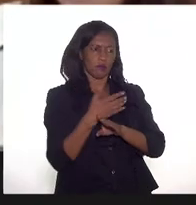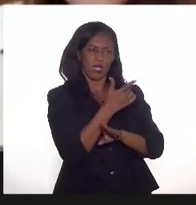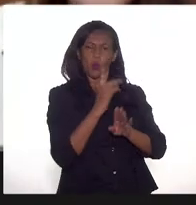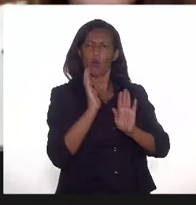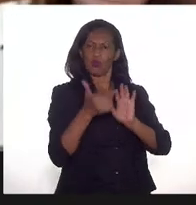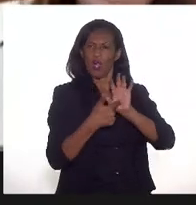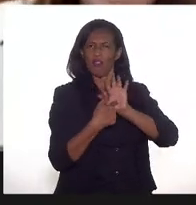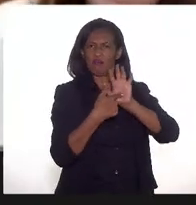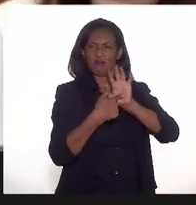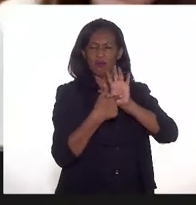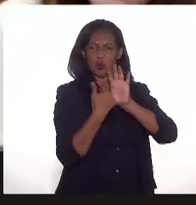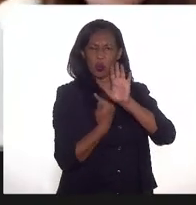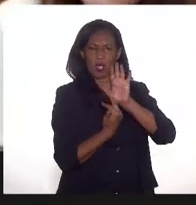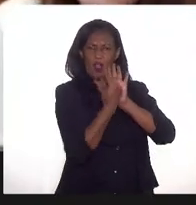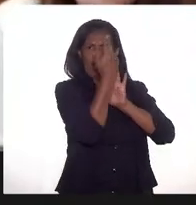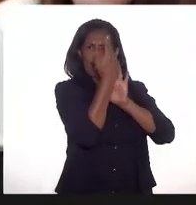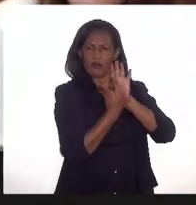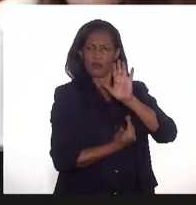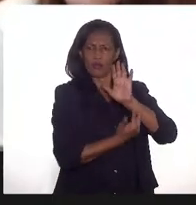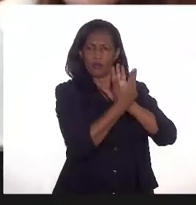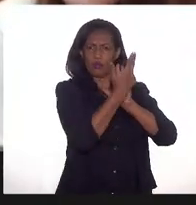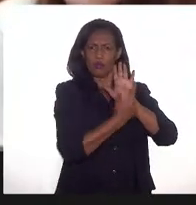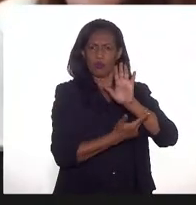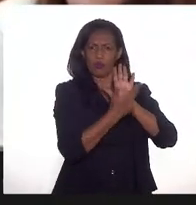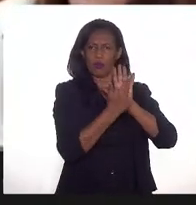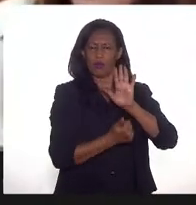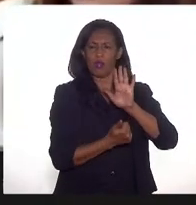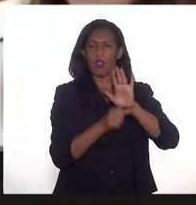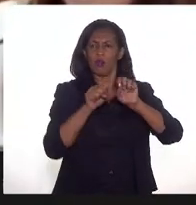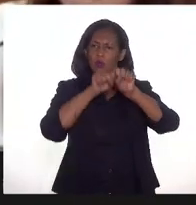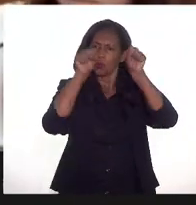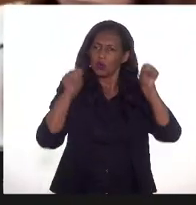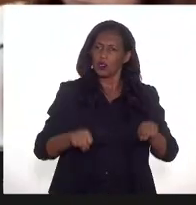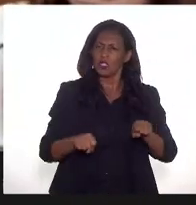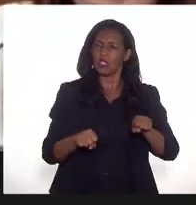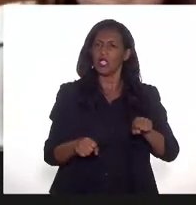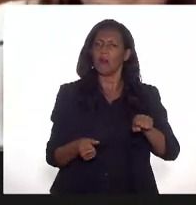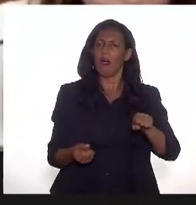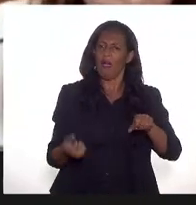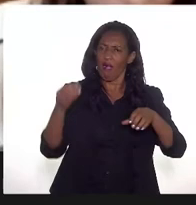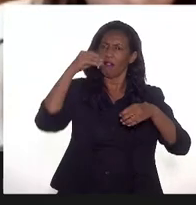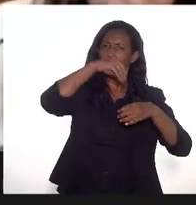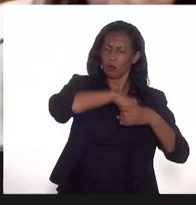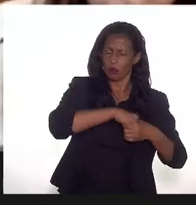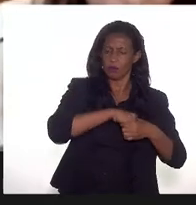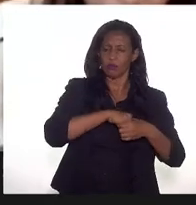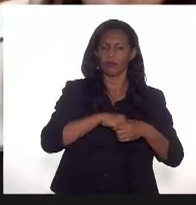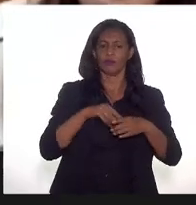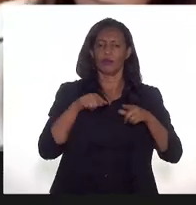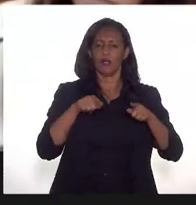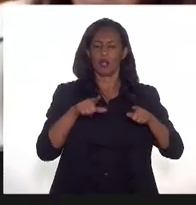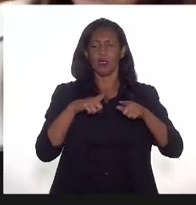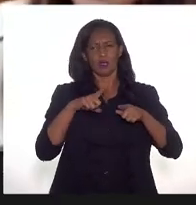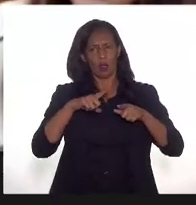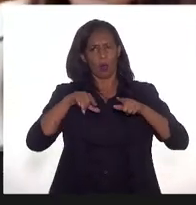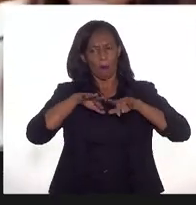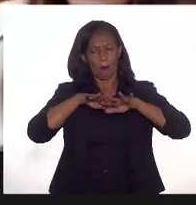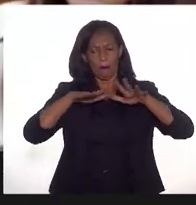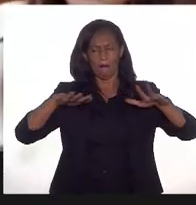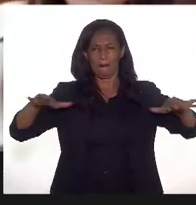apresentada, esse sistema é integrado, as diversas botas são integradas pelo mar, então,